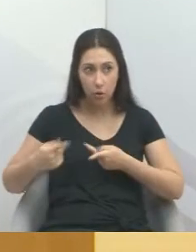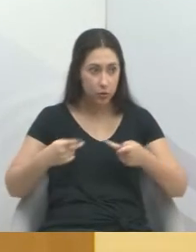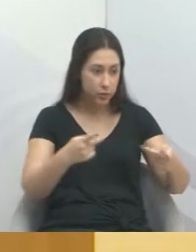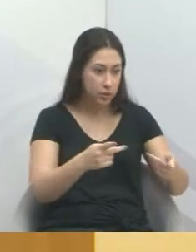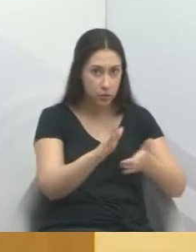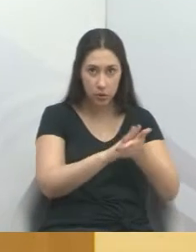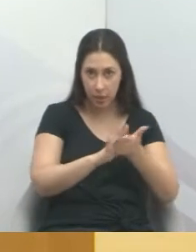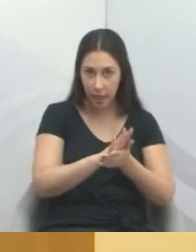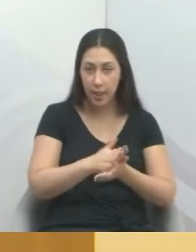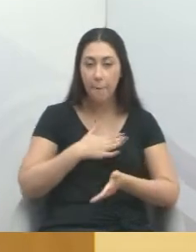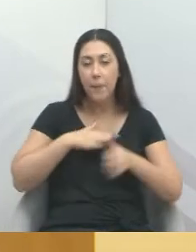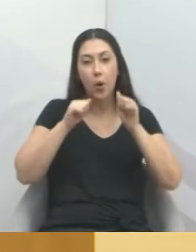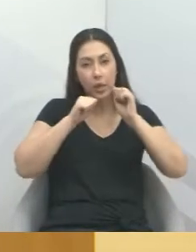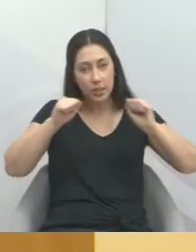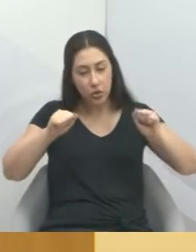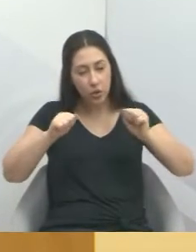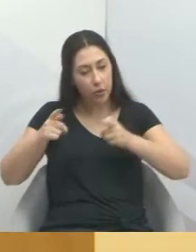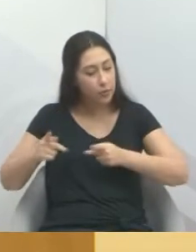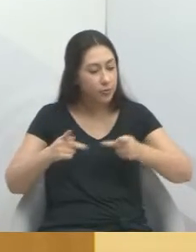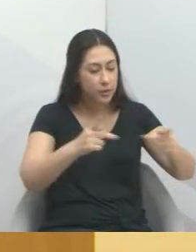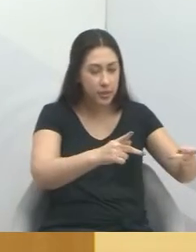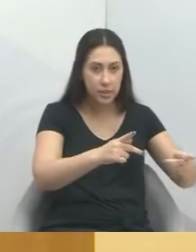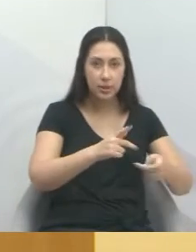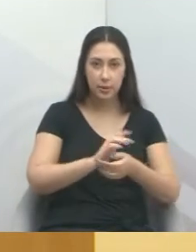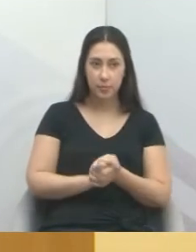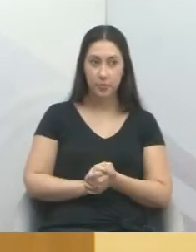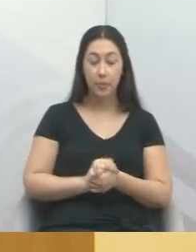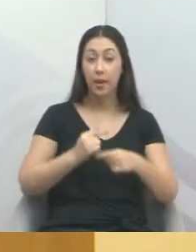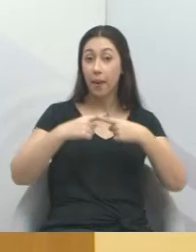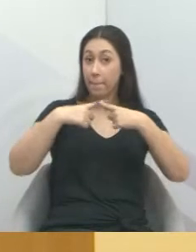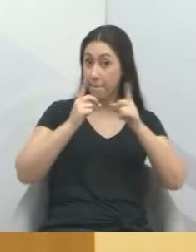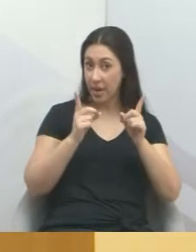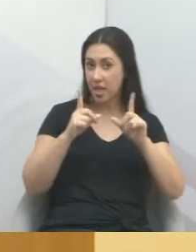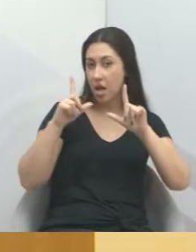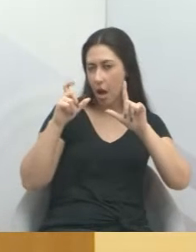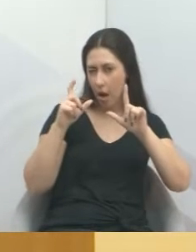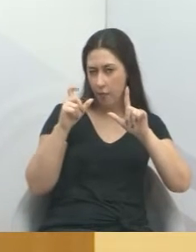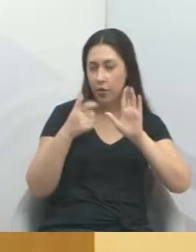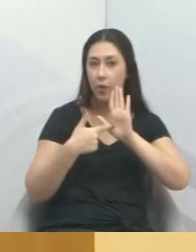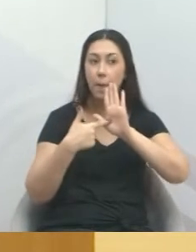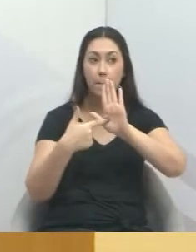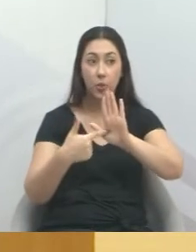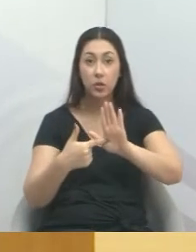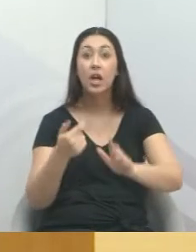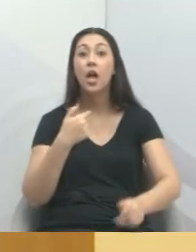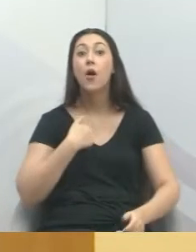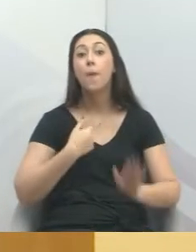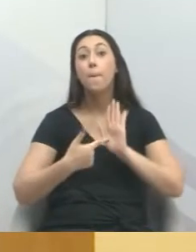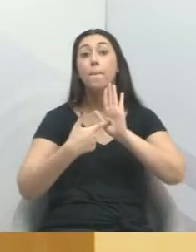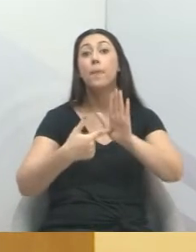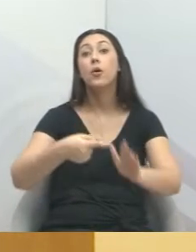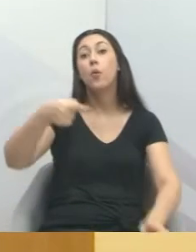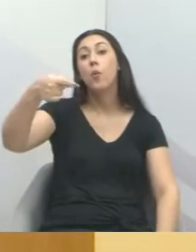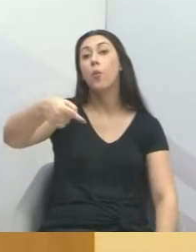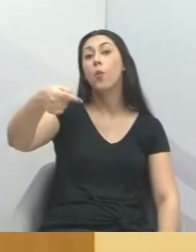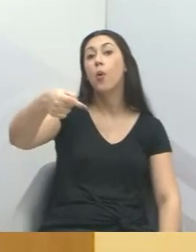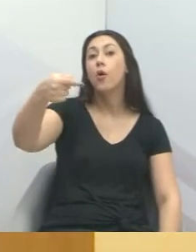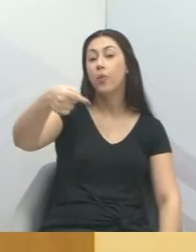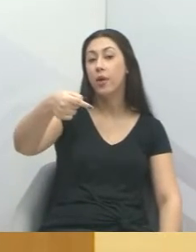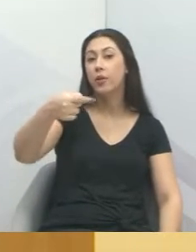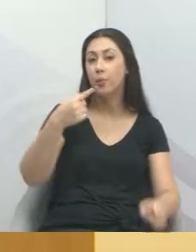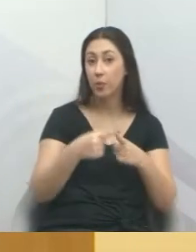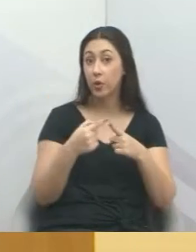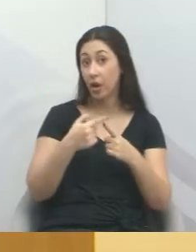meu assessor vai no local. Mas as fotos que eu mostro aqui, eu mostro com o dedo, que é a minha